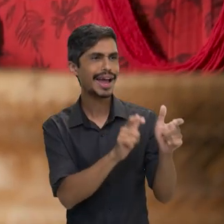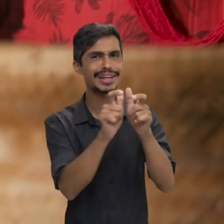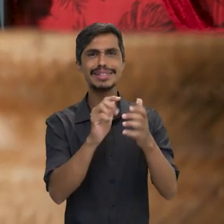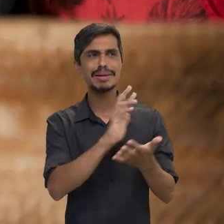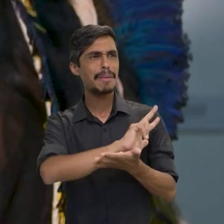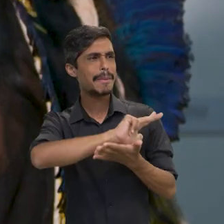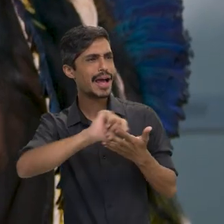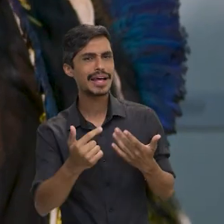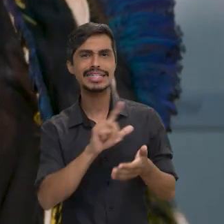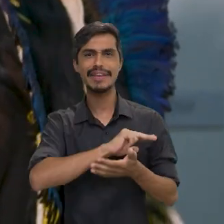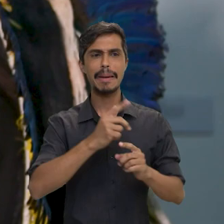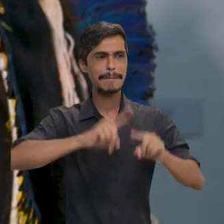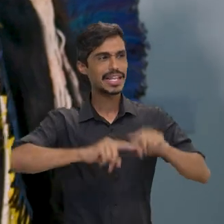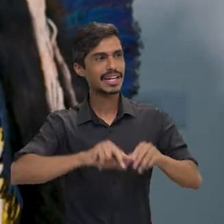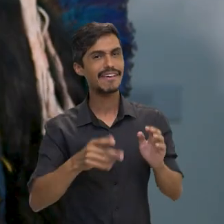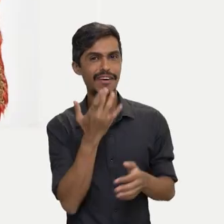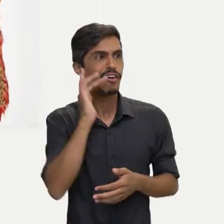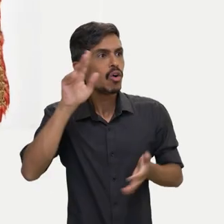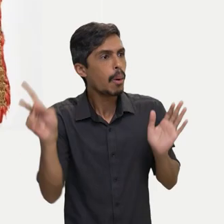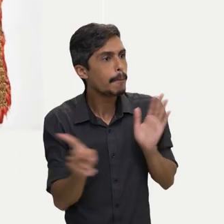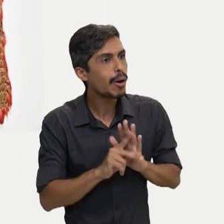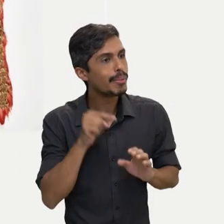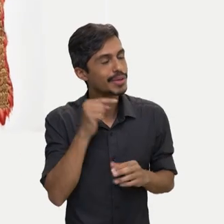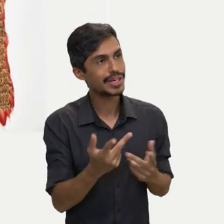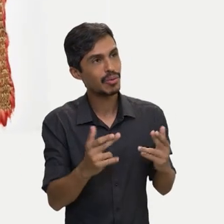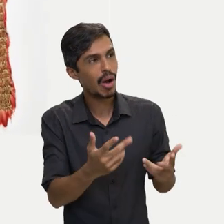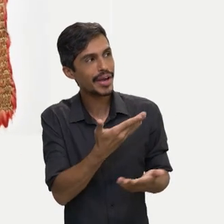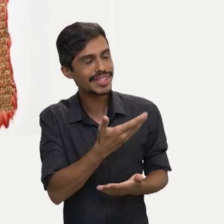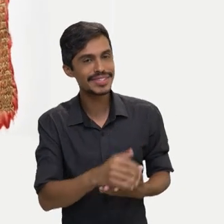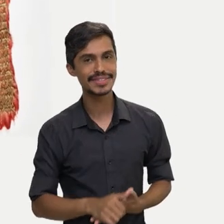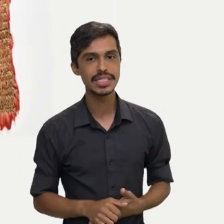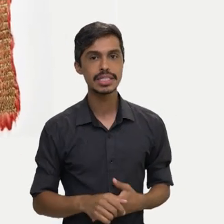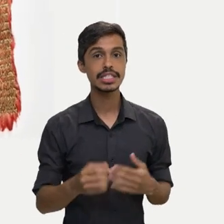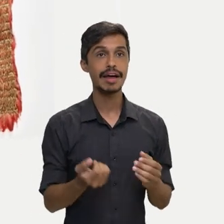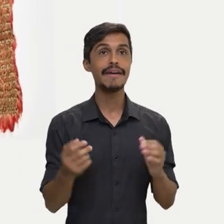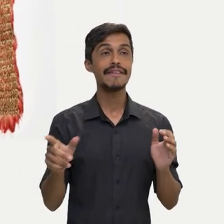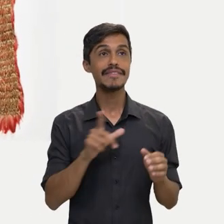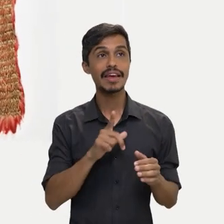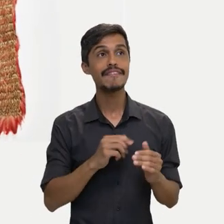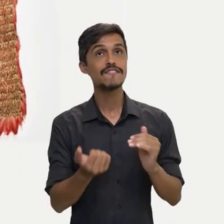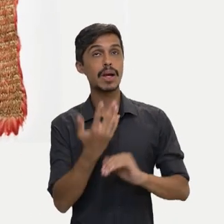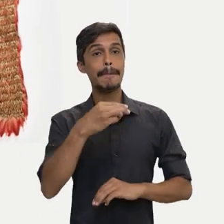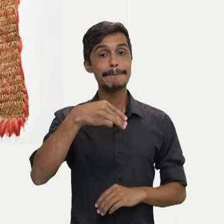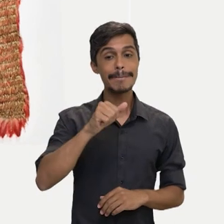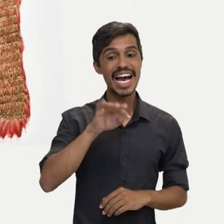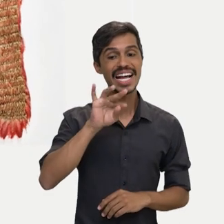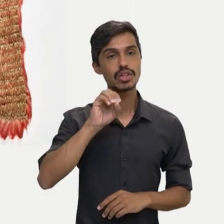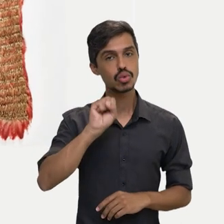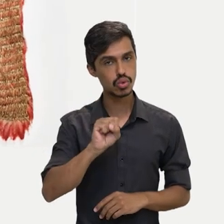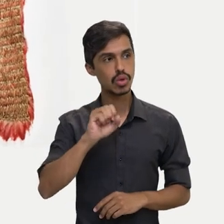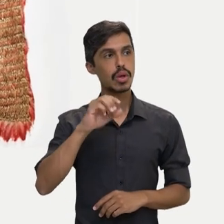Com essa cultura maravilhosa. E nós temos tesouros como esses que estão fora do país, como mantos do